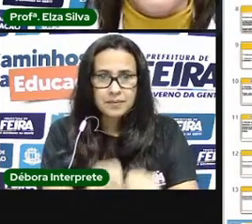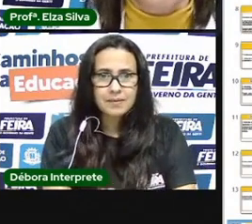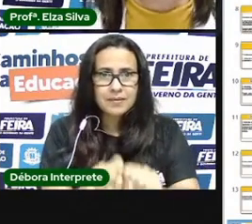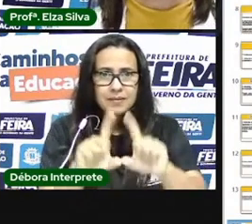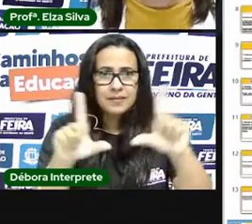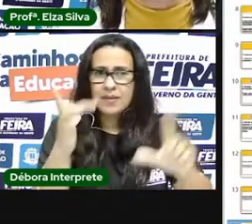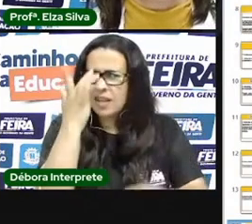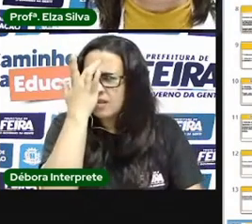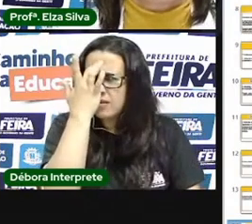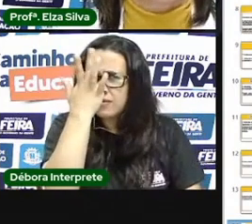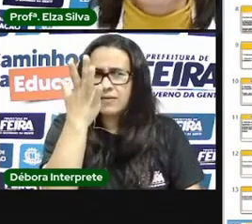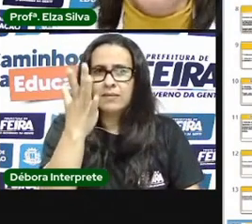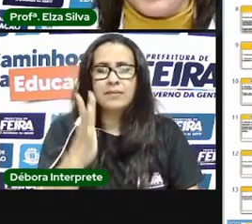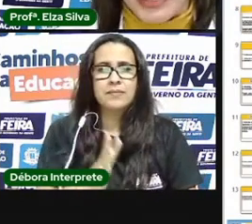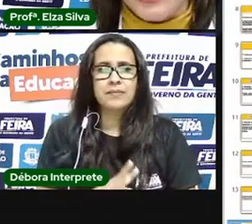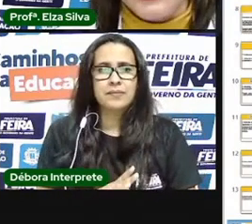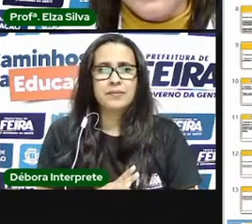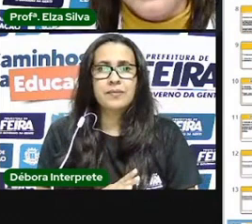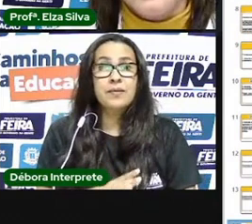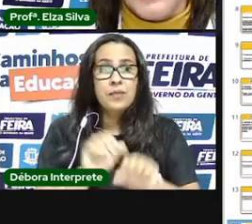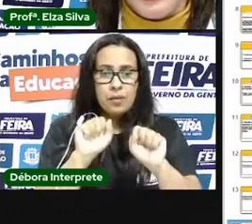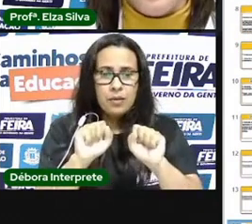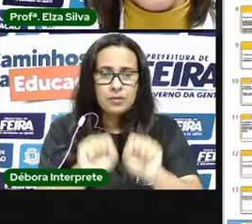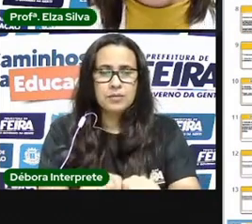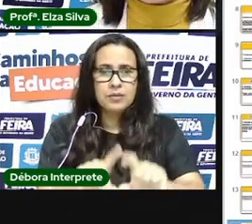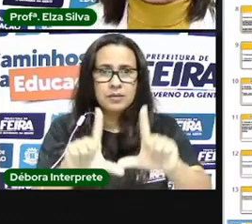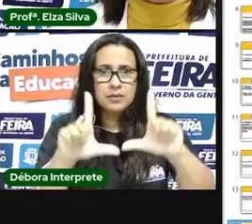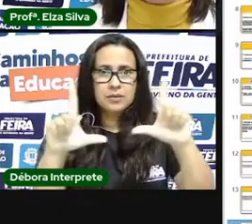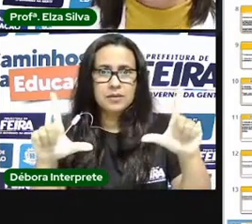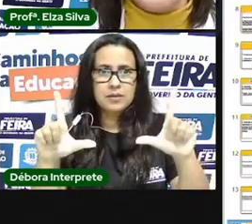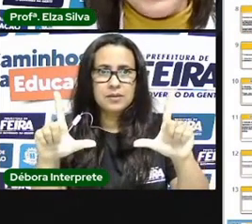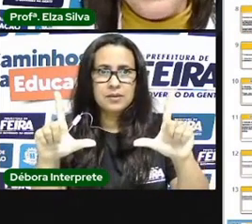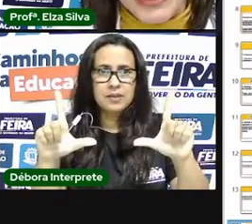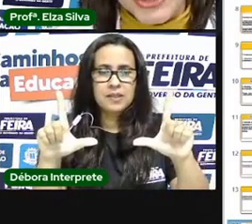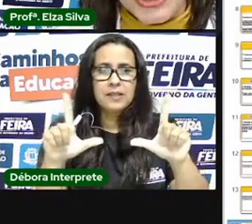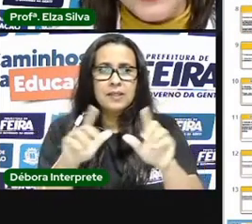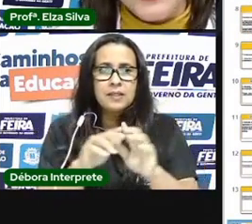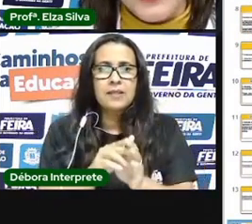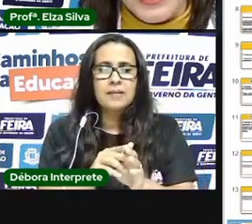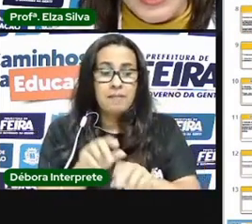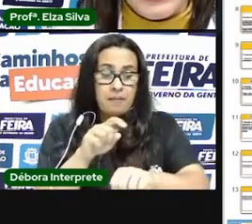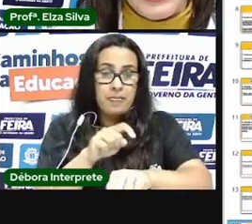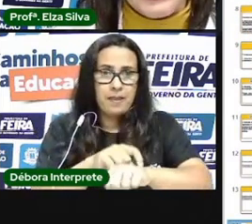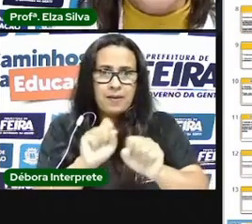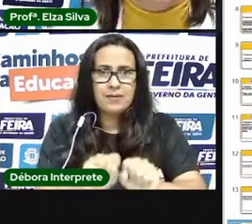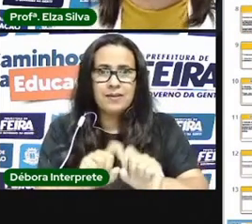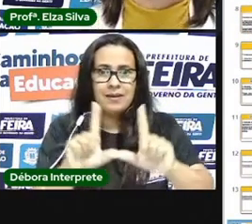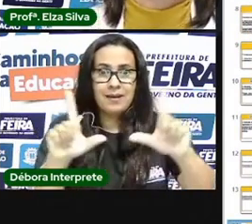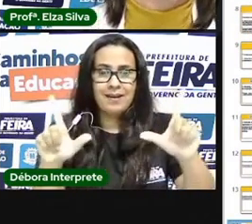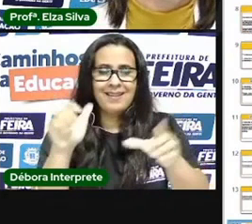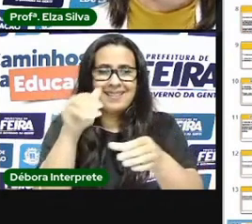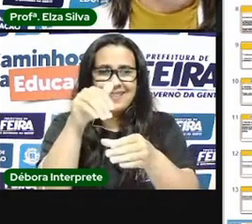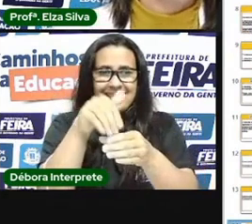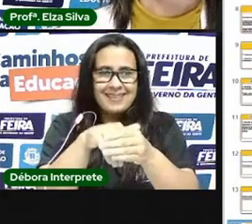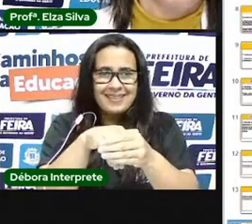de ser manuseado de ser explorado quando vocês acessarem a página lá vocês